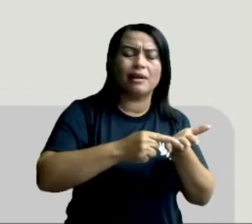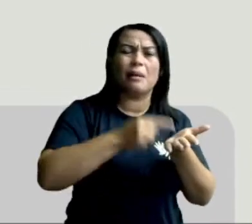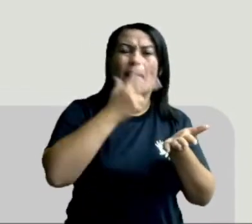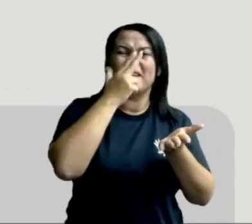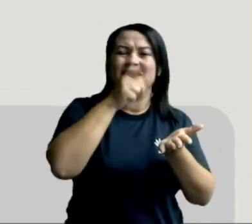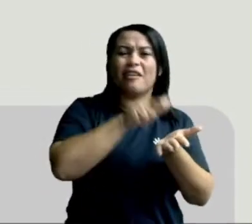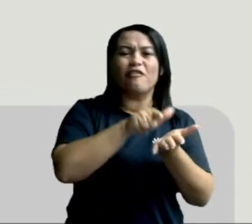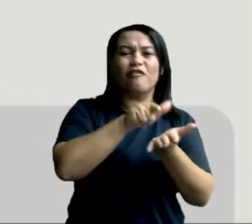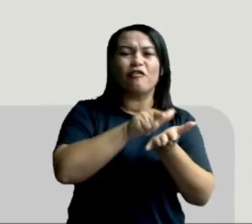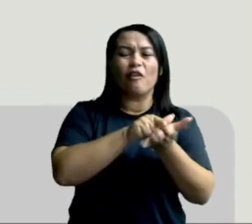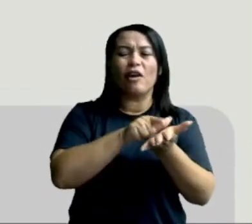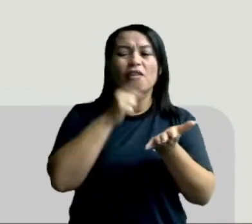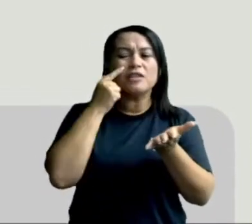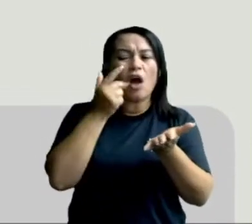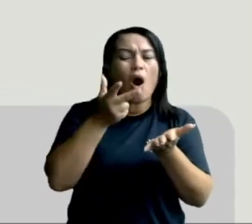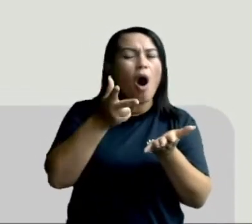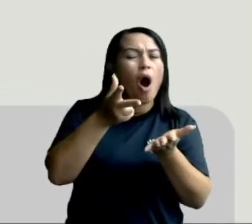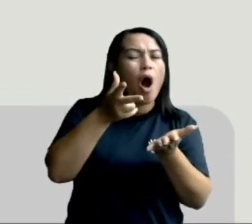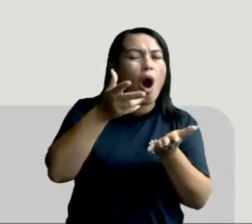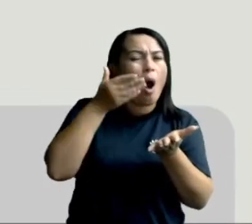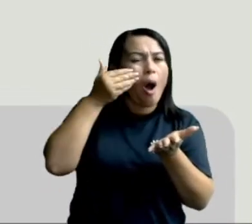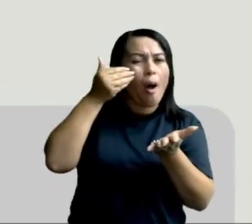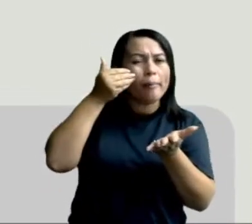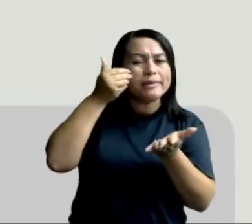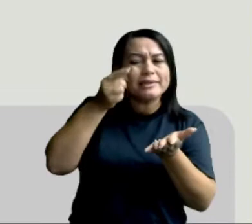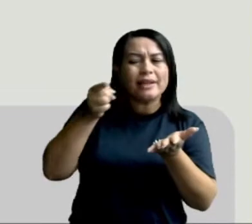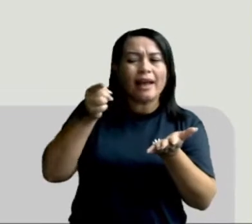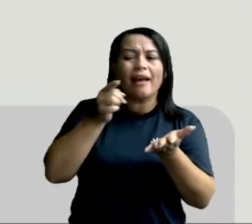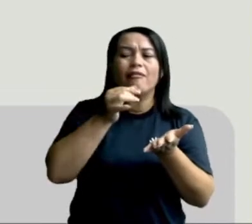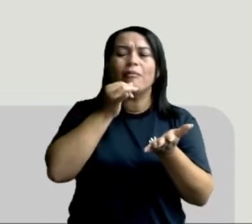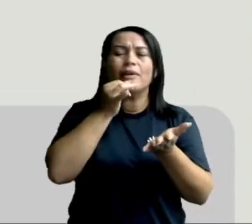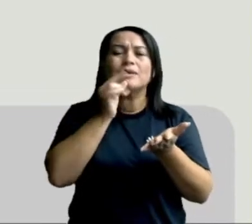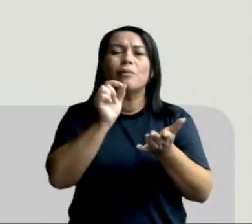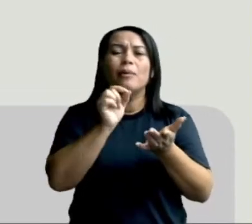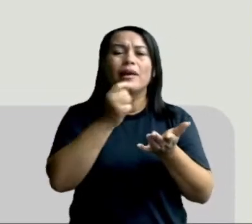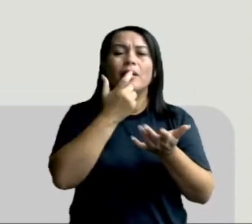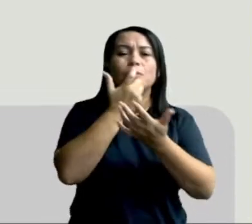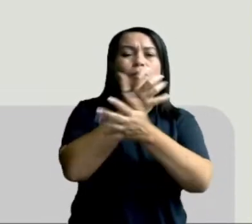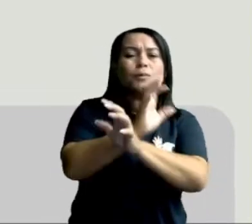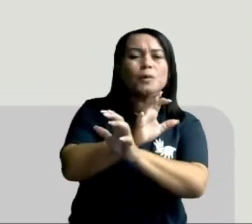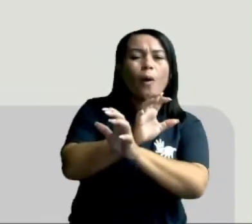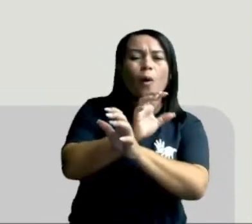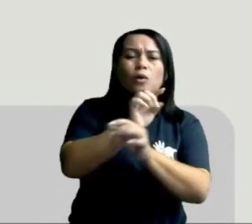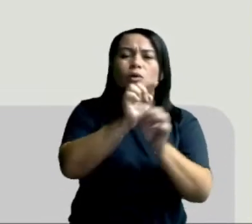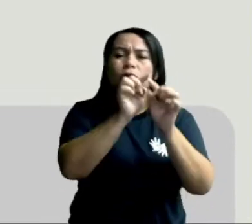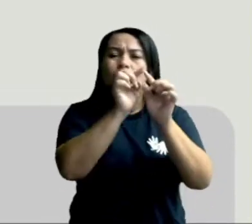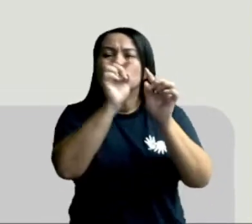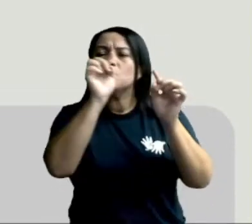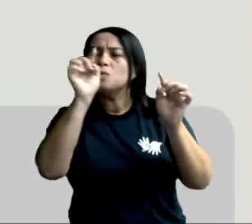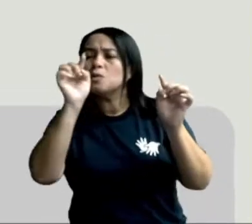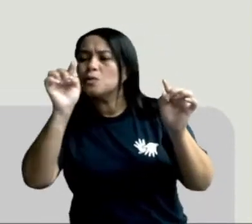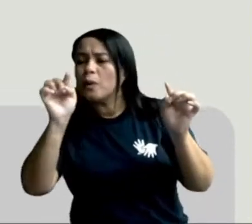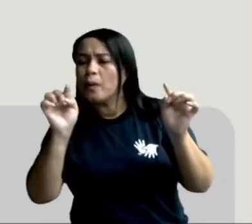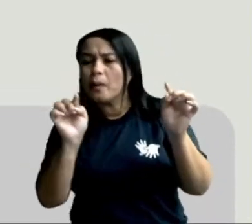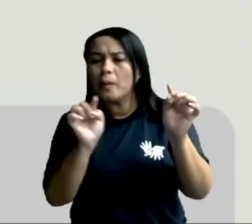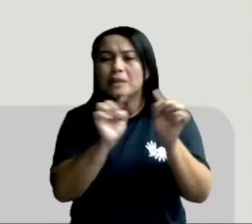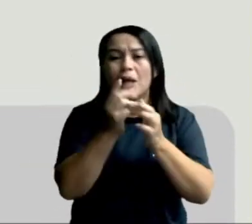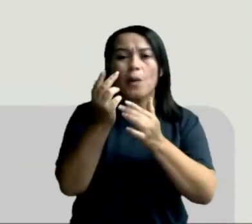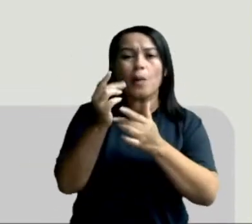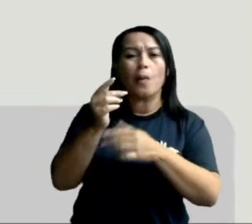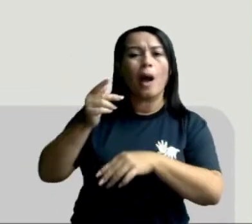folha. Então, você consegue observar as linhas dos seus esqueletos, como se fosse uma marca na pedra.